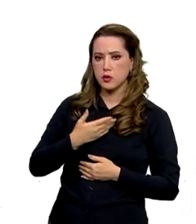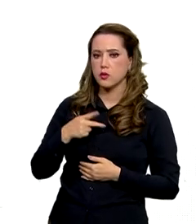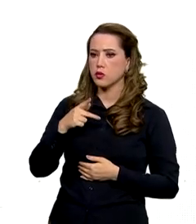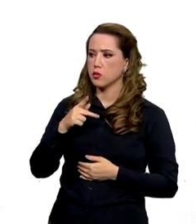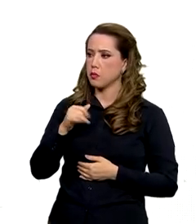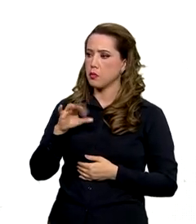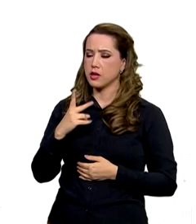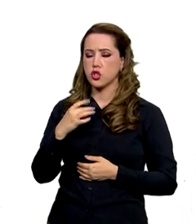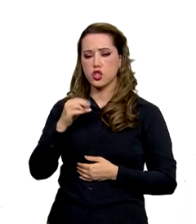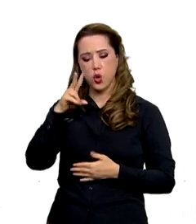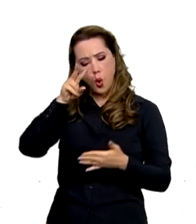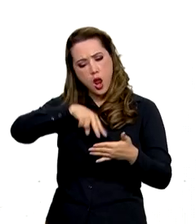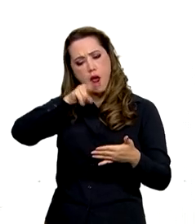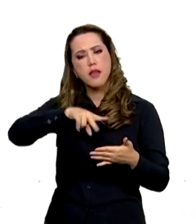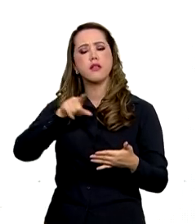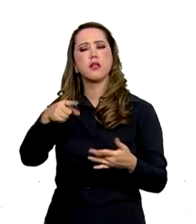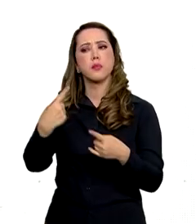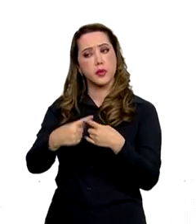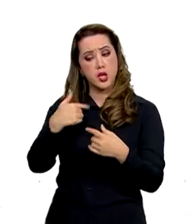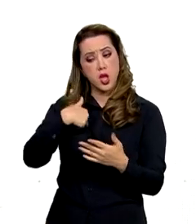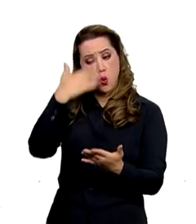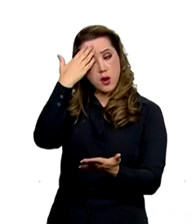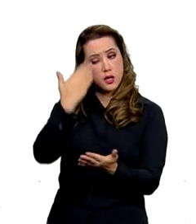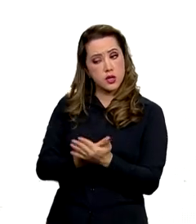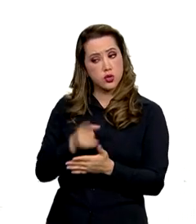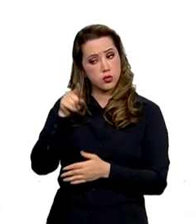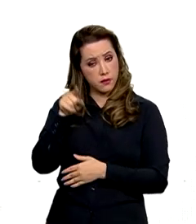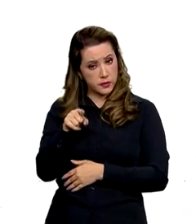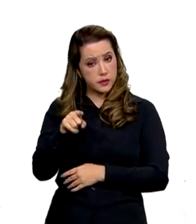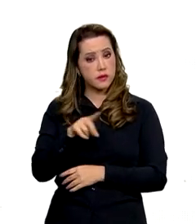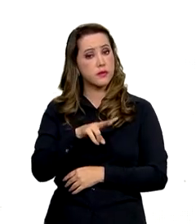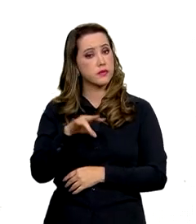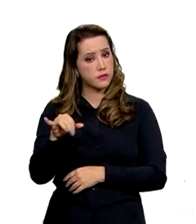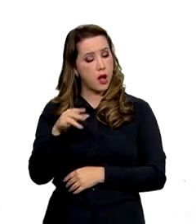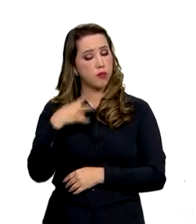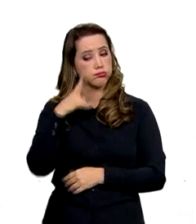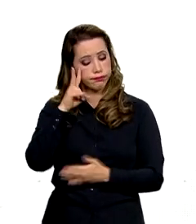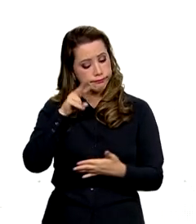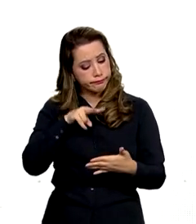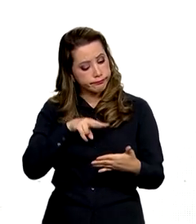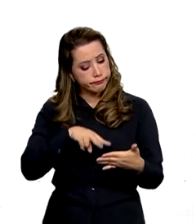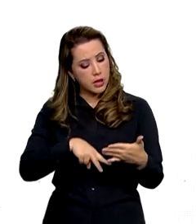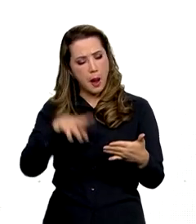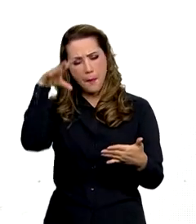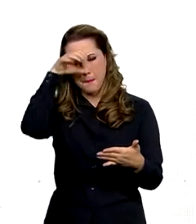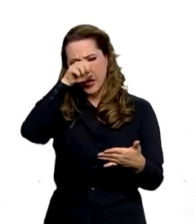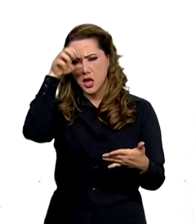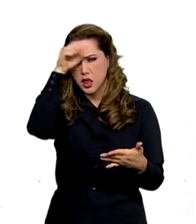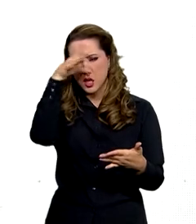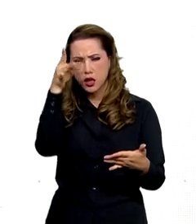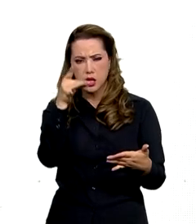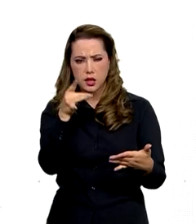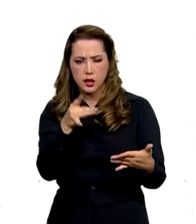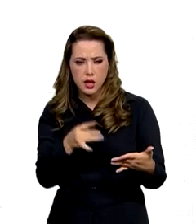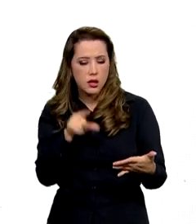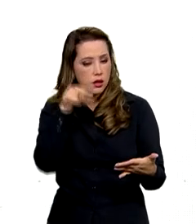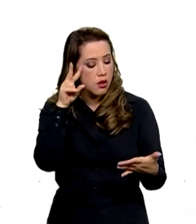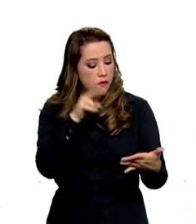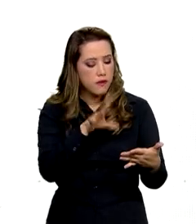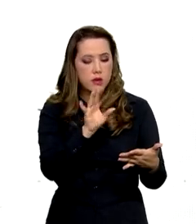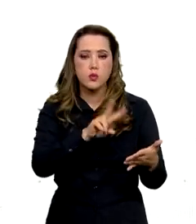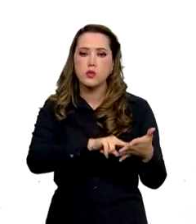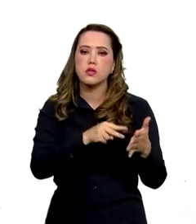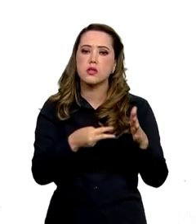material, porque eu tenho certeza que você irá aprender o significado